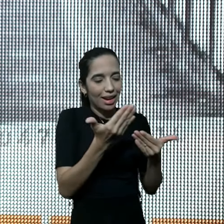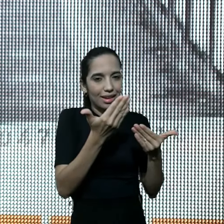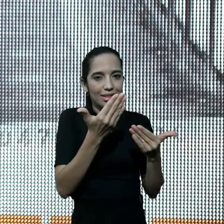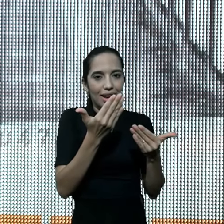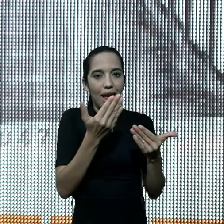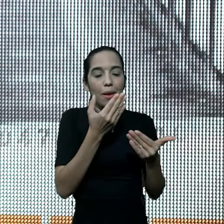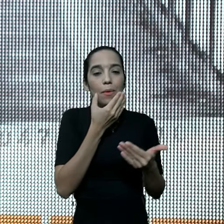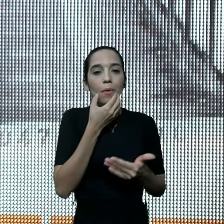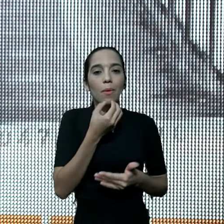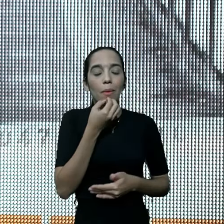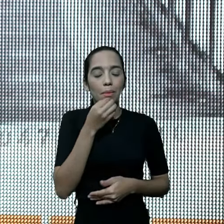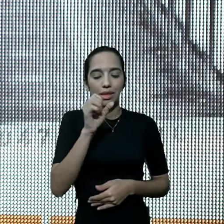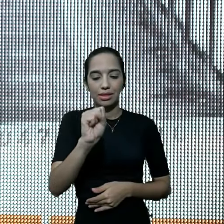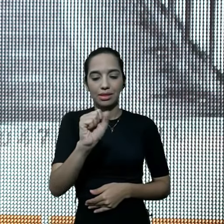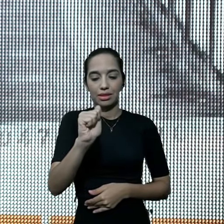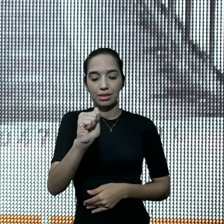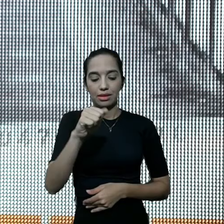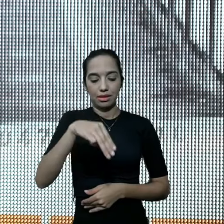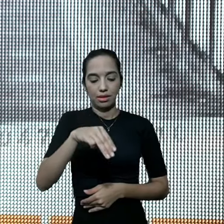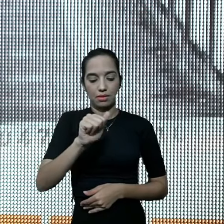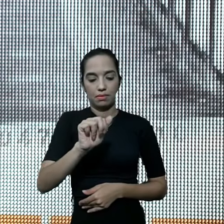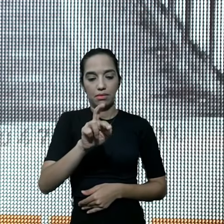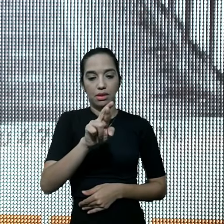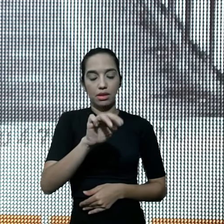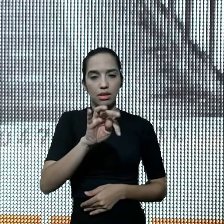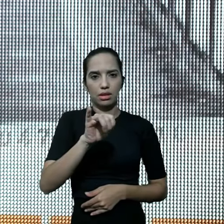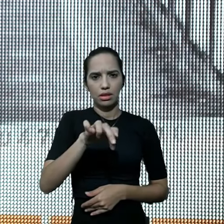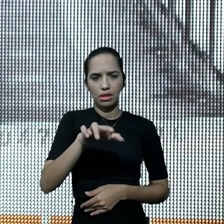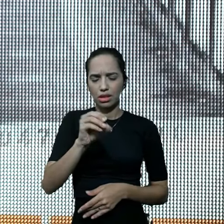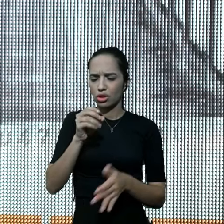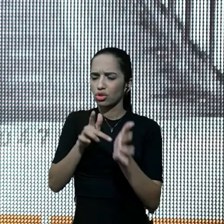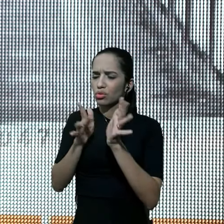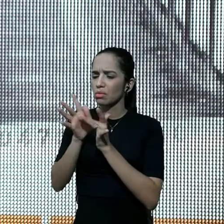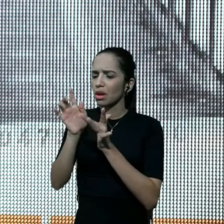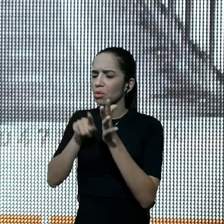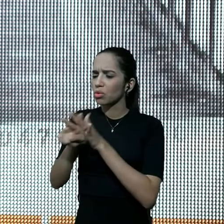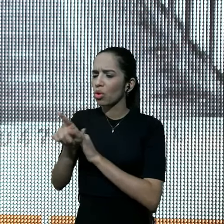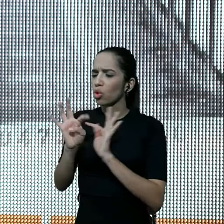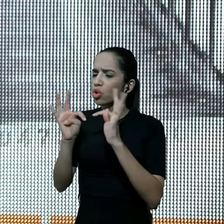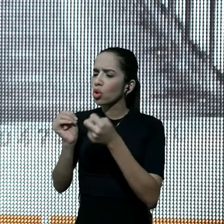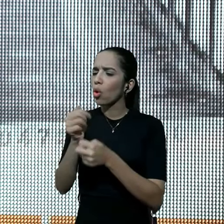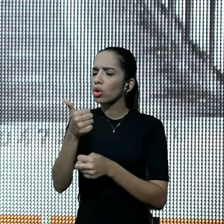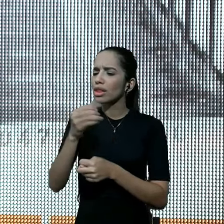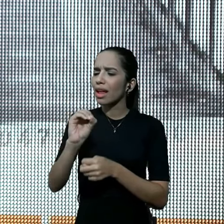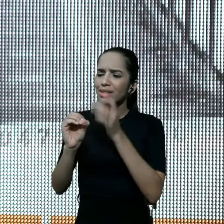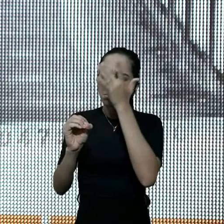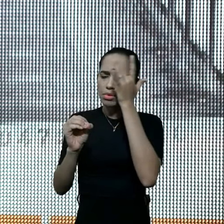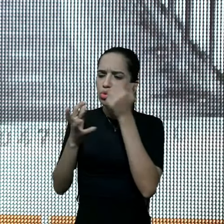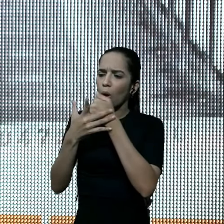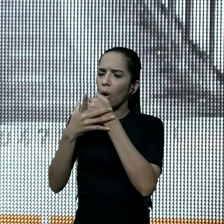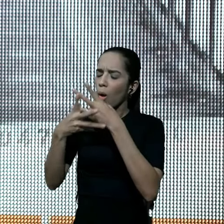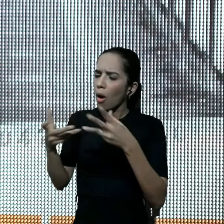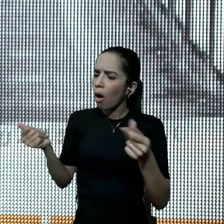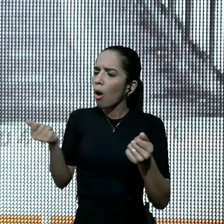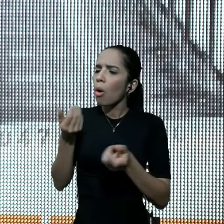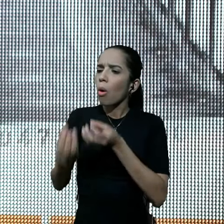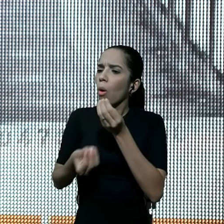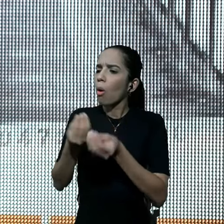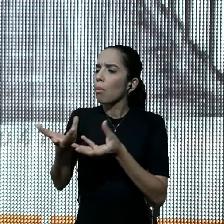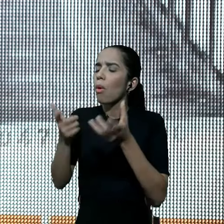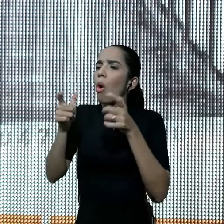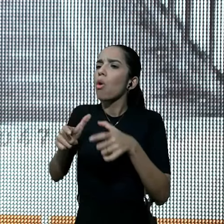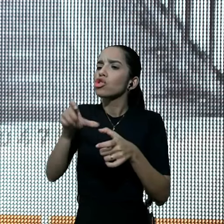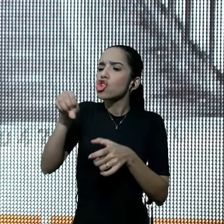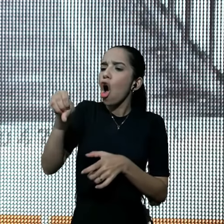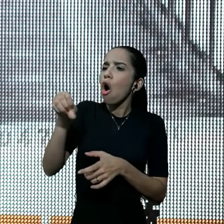este era Samaritano, Jesus perguntou, não foram purificados todos os dez, onde estão os outros nove? não se